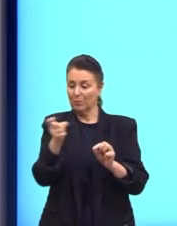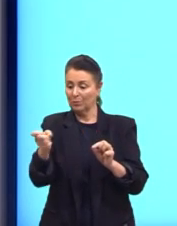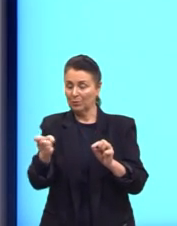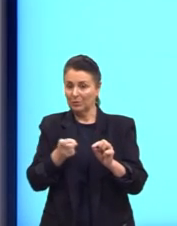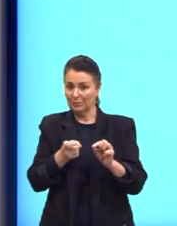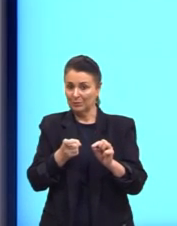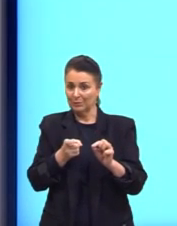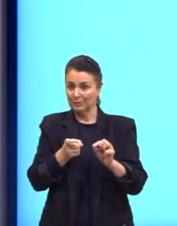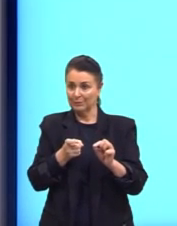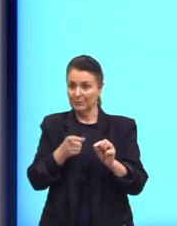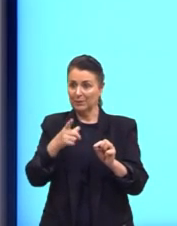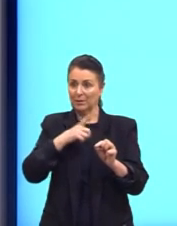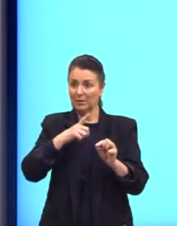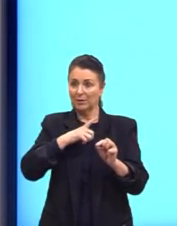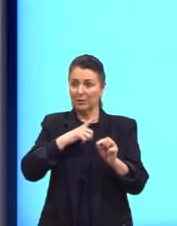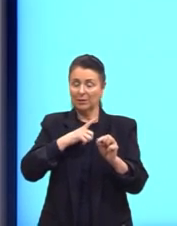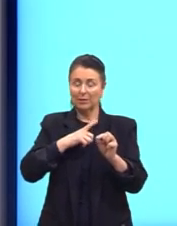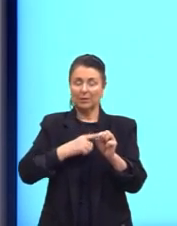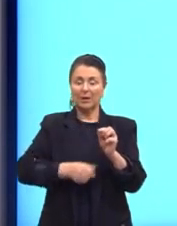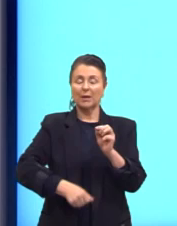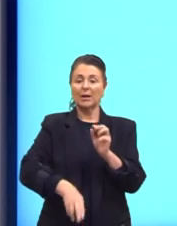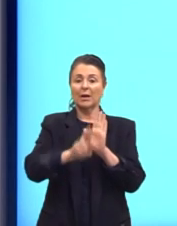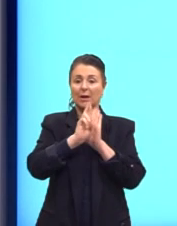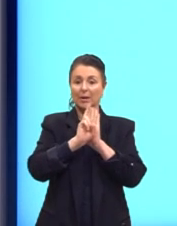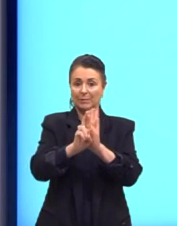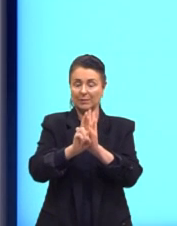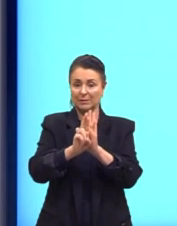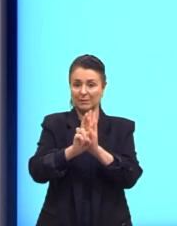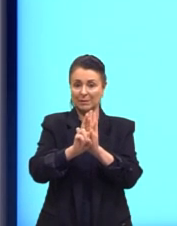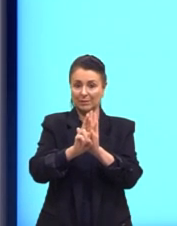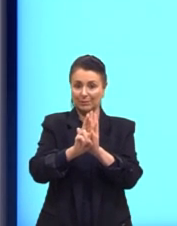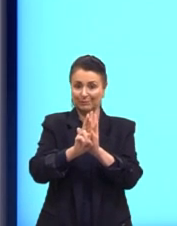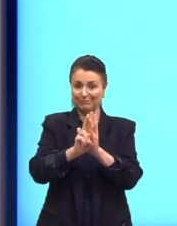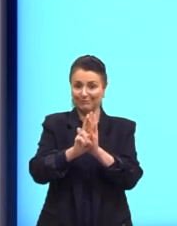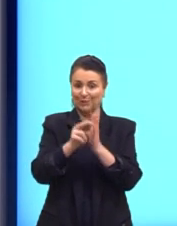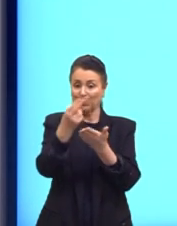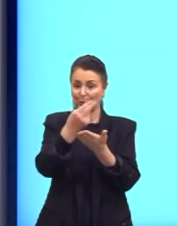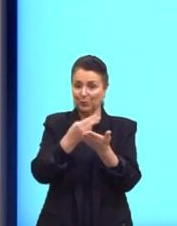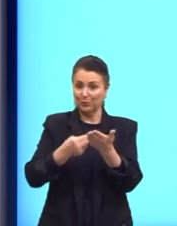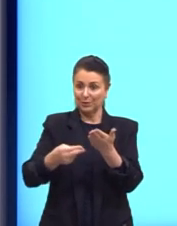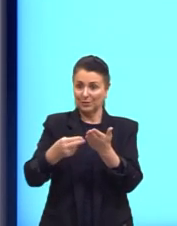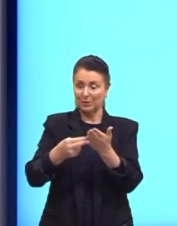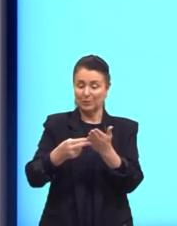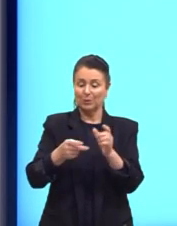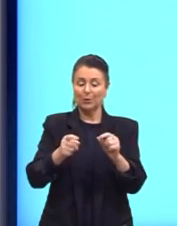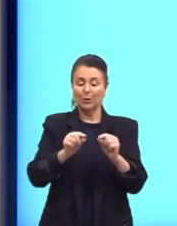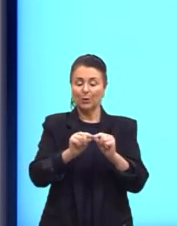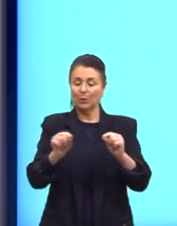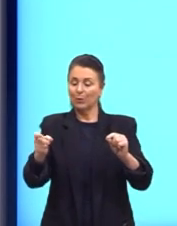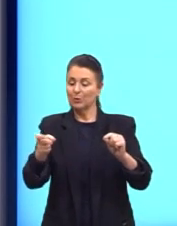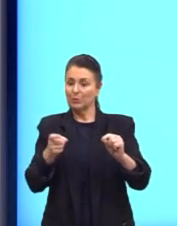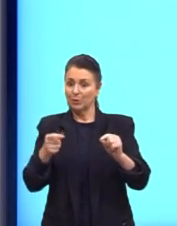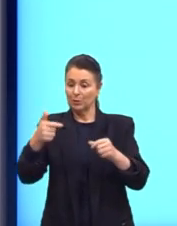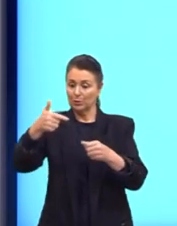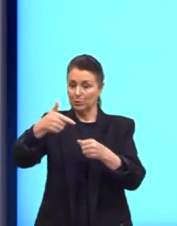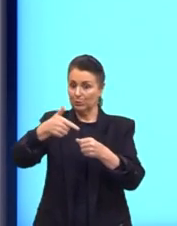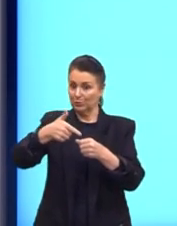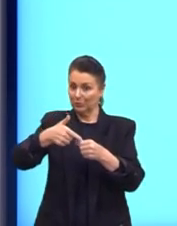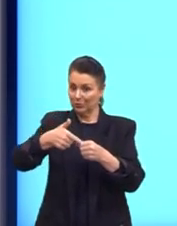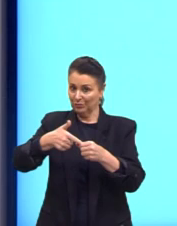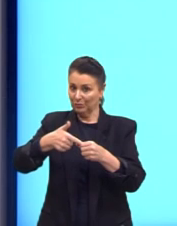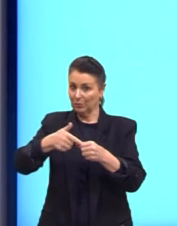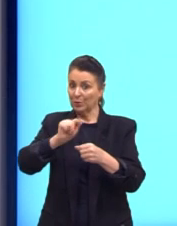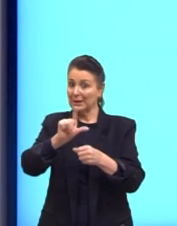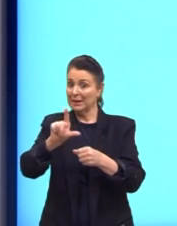Então, ali nós temos a representação gráfica, né? Então, novamente, o eixo X, combustível no tanque em